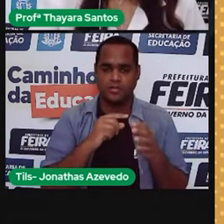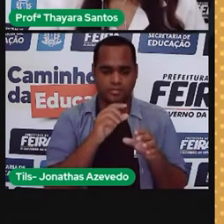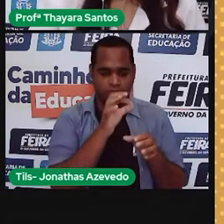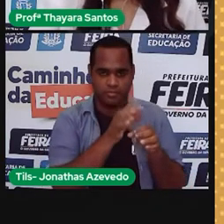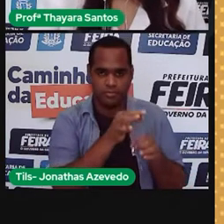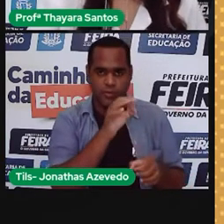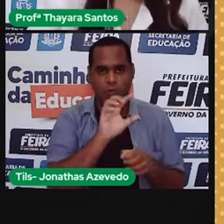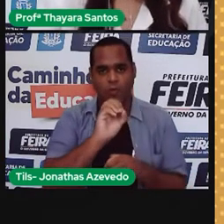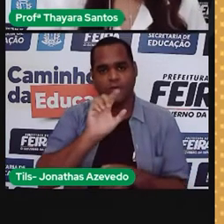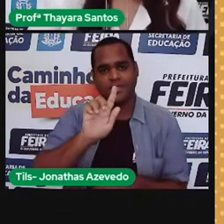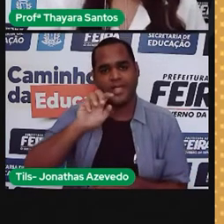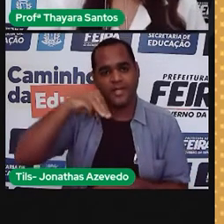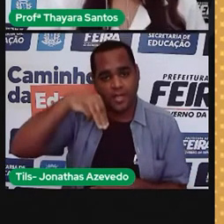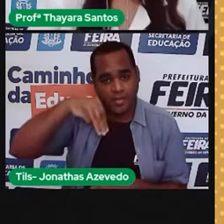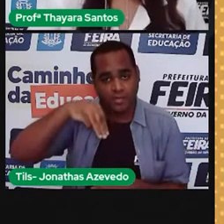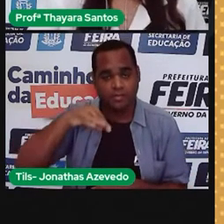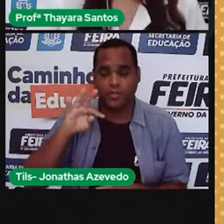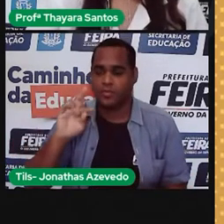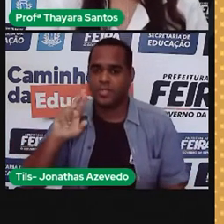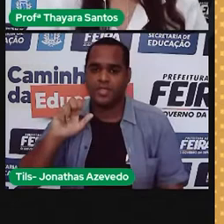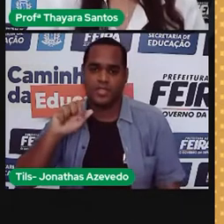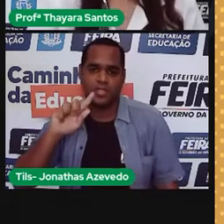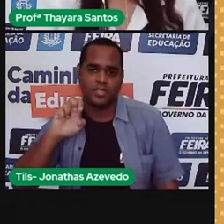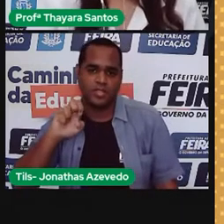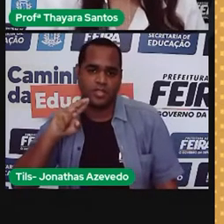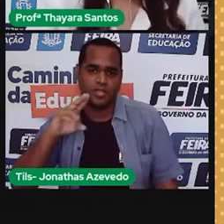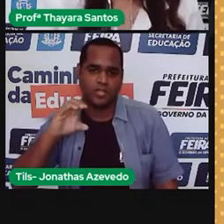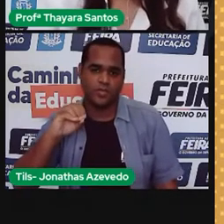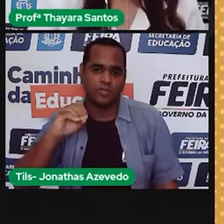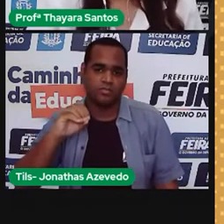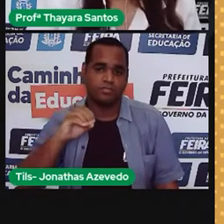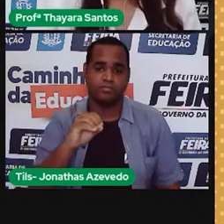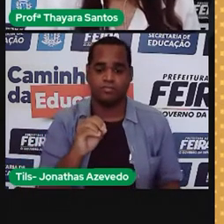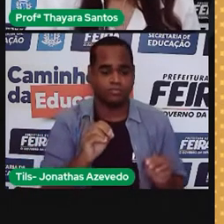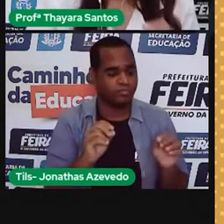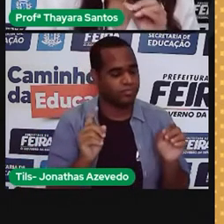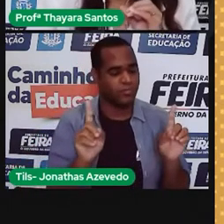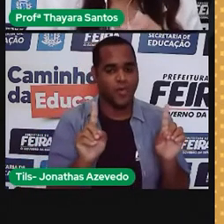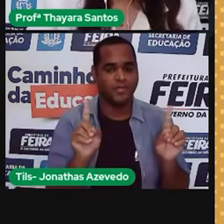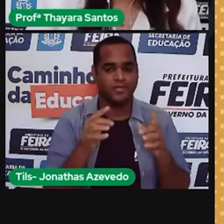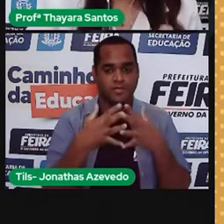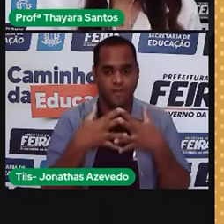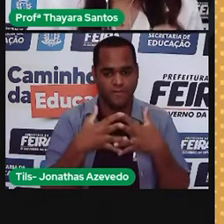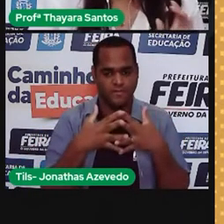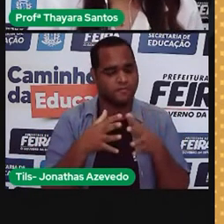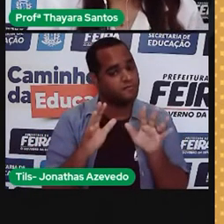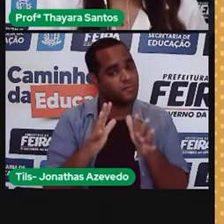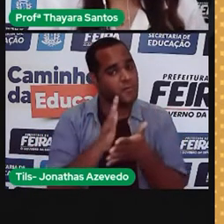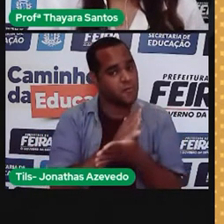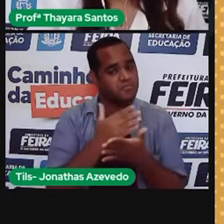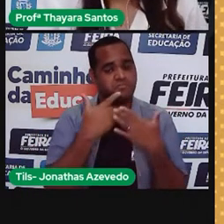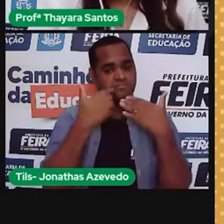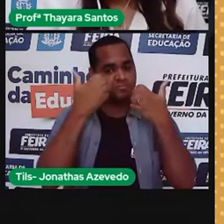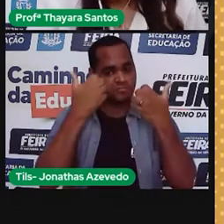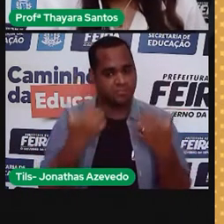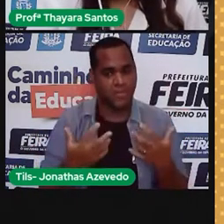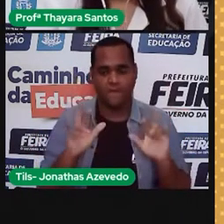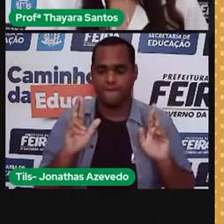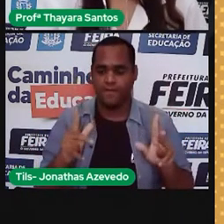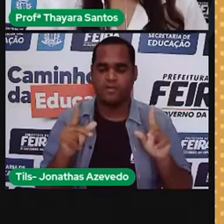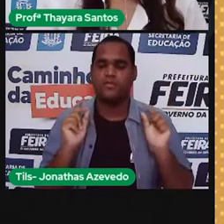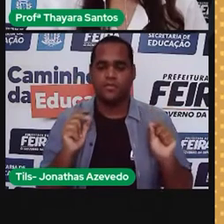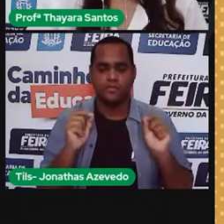OGMs, e os transgênicos. Muita gente confunde essas duas coisas, e a gente vai entender aqui qual é a diferença entre elas.